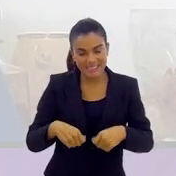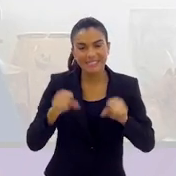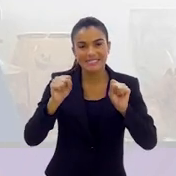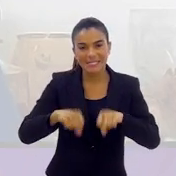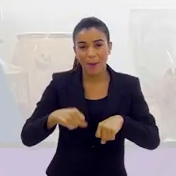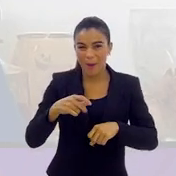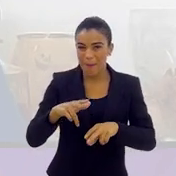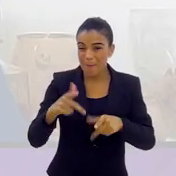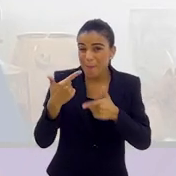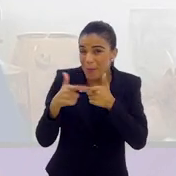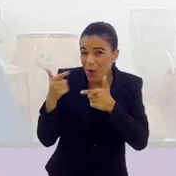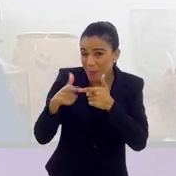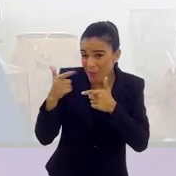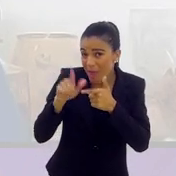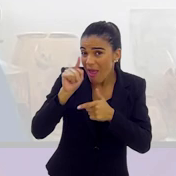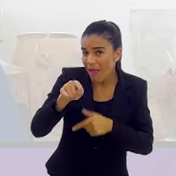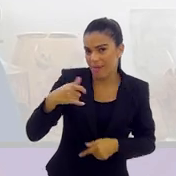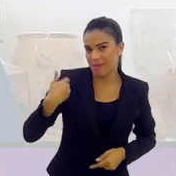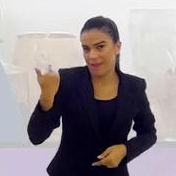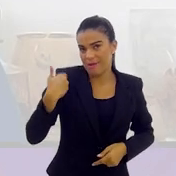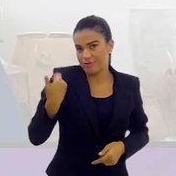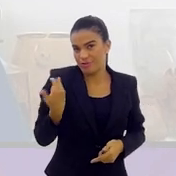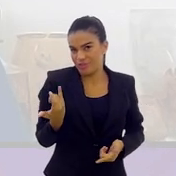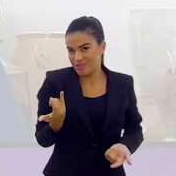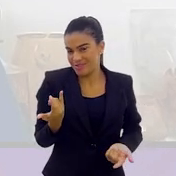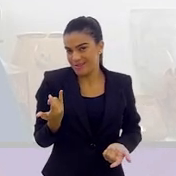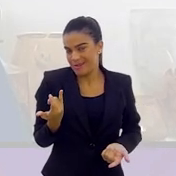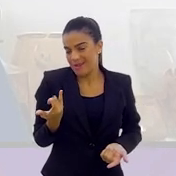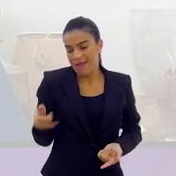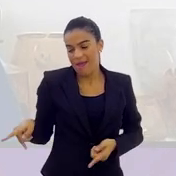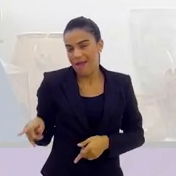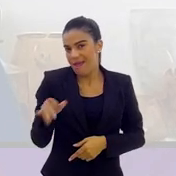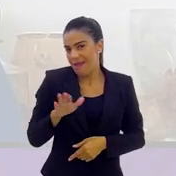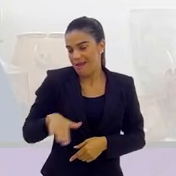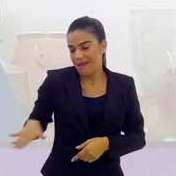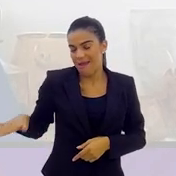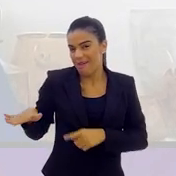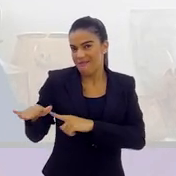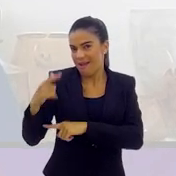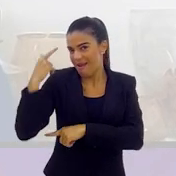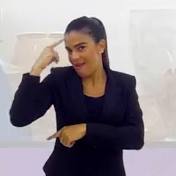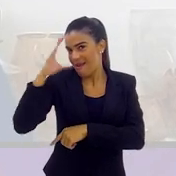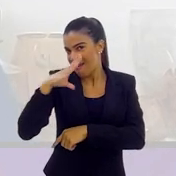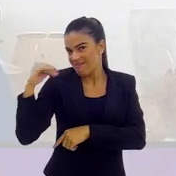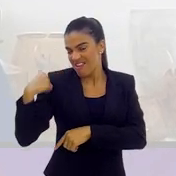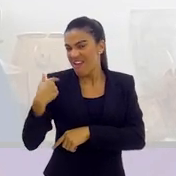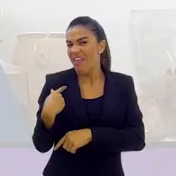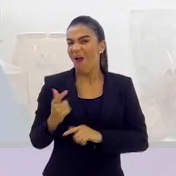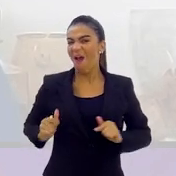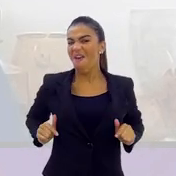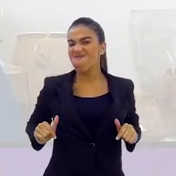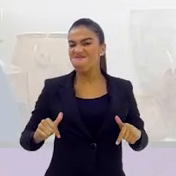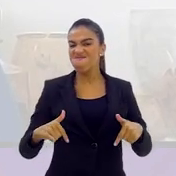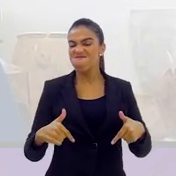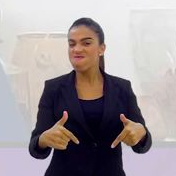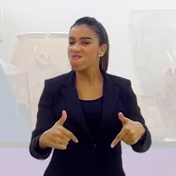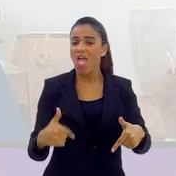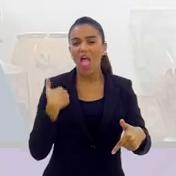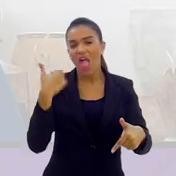é o problema da idade, ele vai sempre tomar essa atitude, porque sabe que não vai dar em nada.